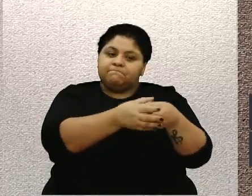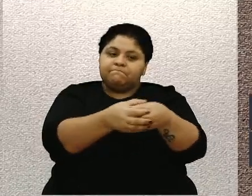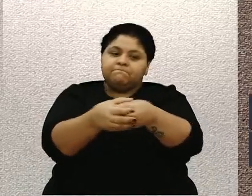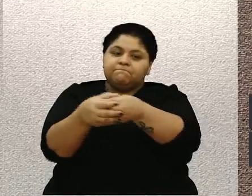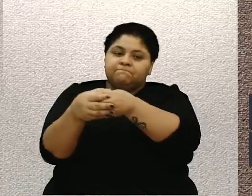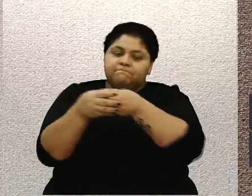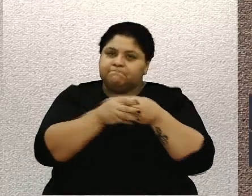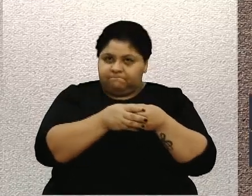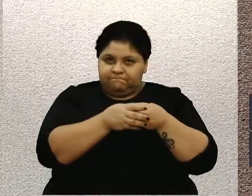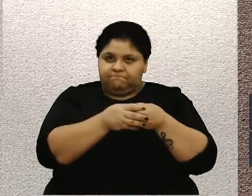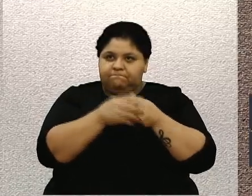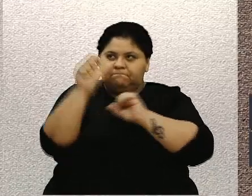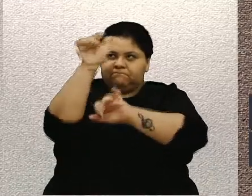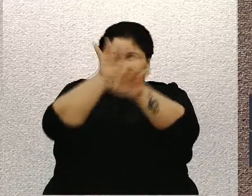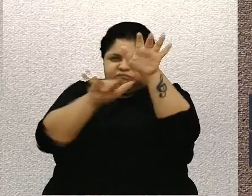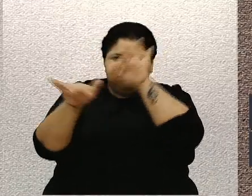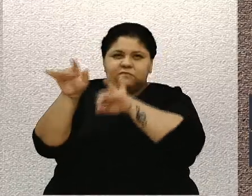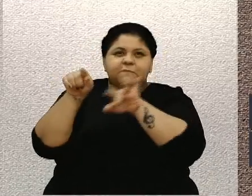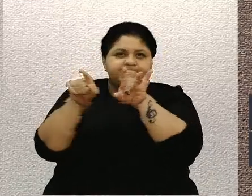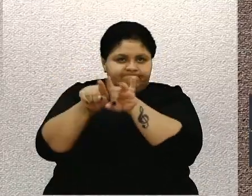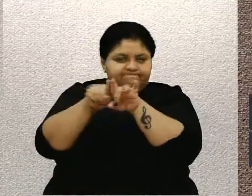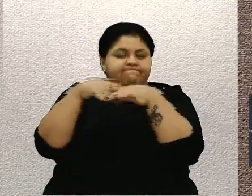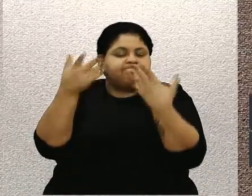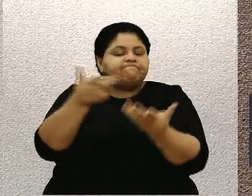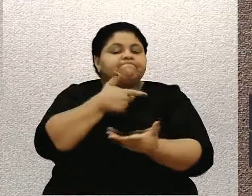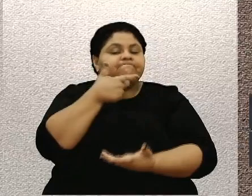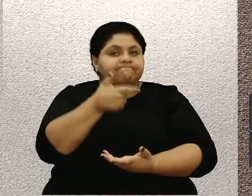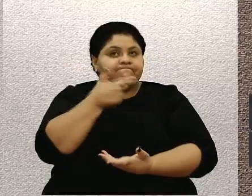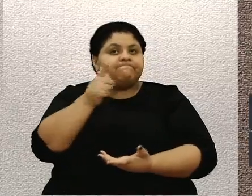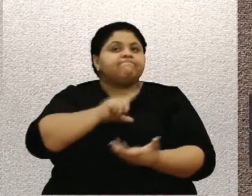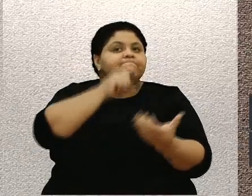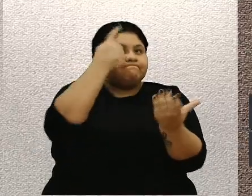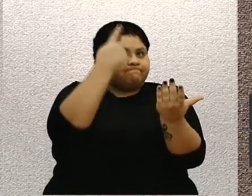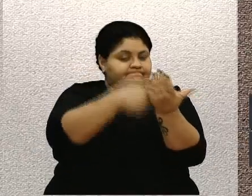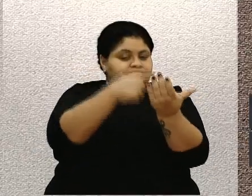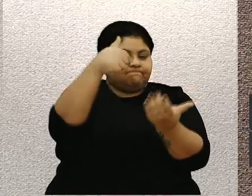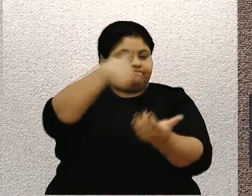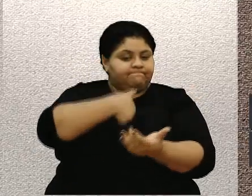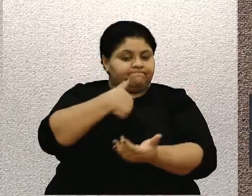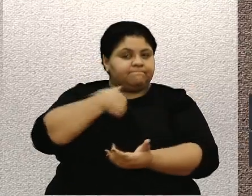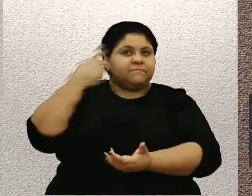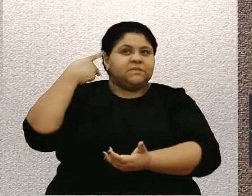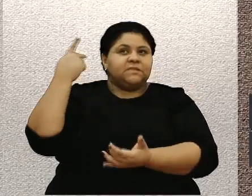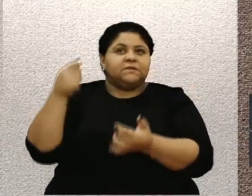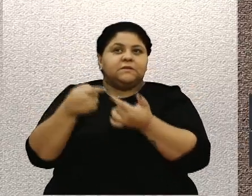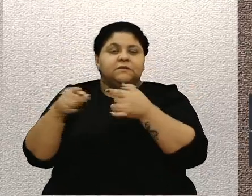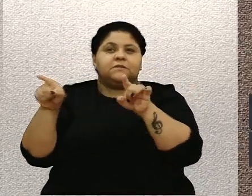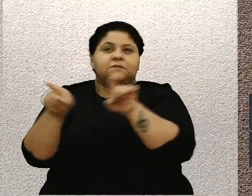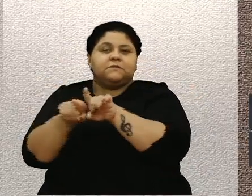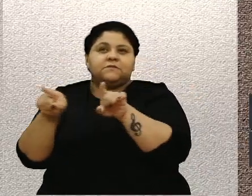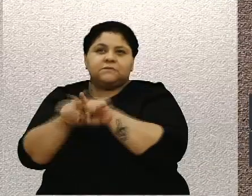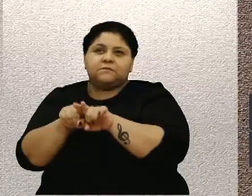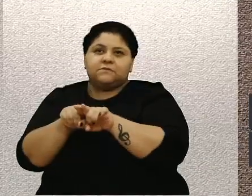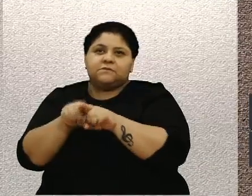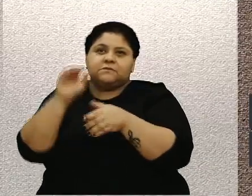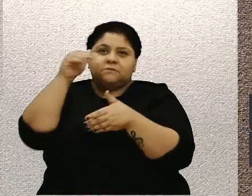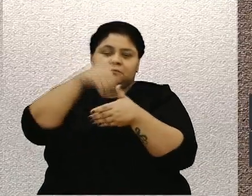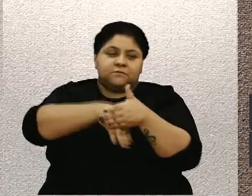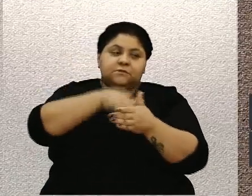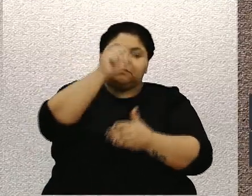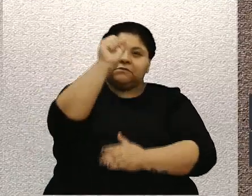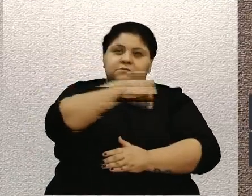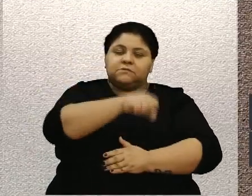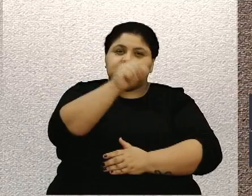essas questões climáticas. Então, dizer que tem o compromisso deste vereador, mas também voto favorável